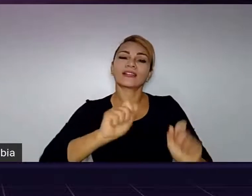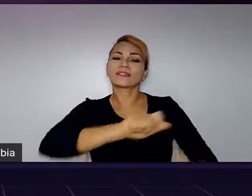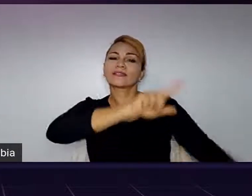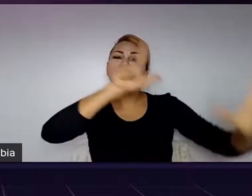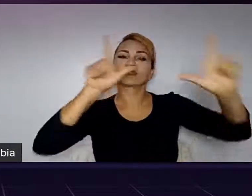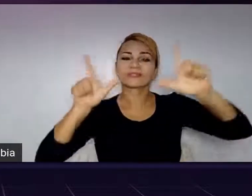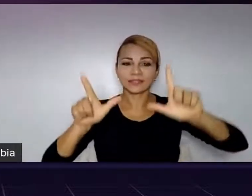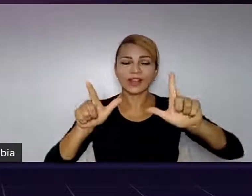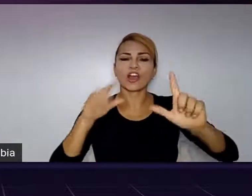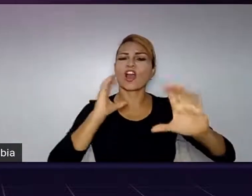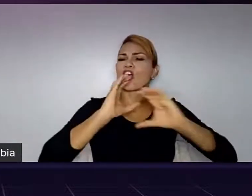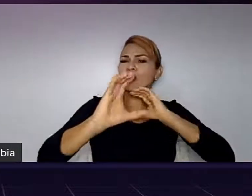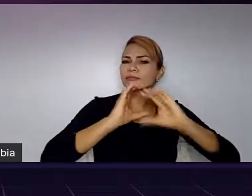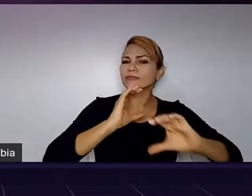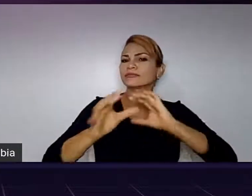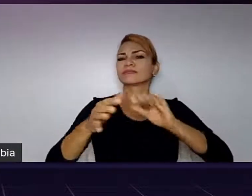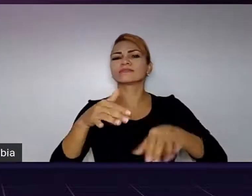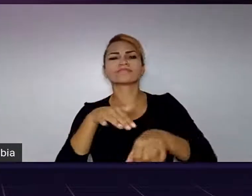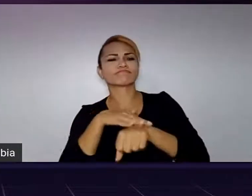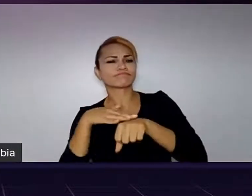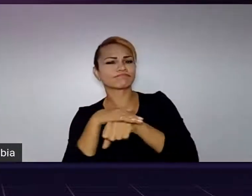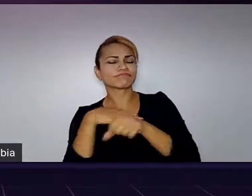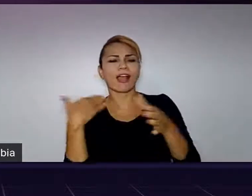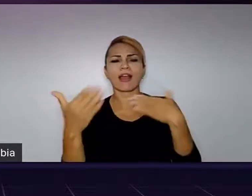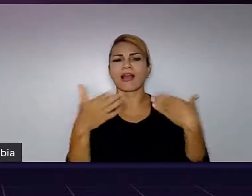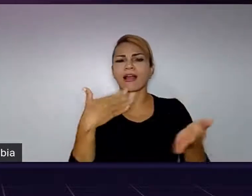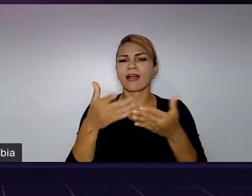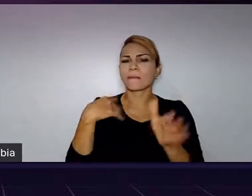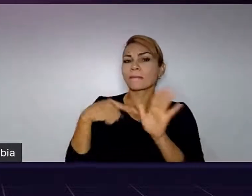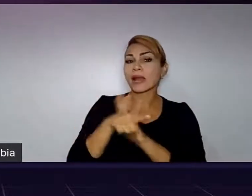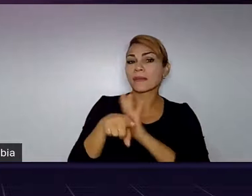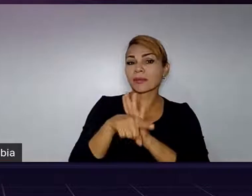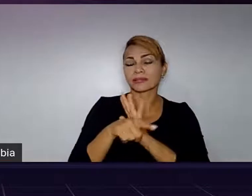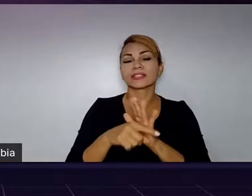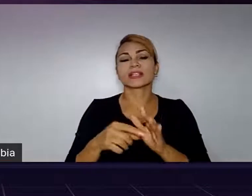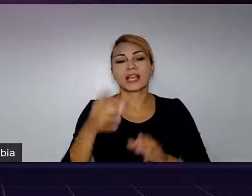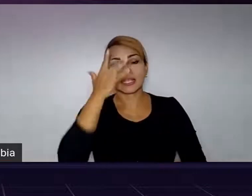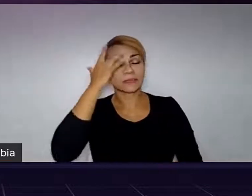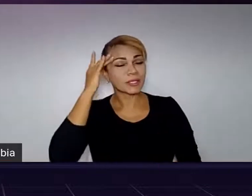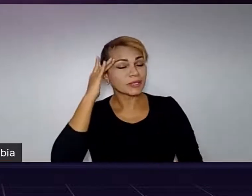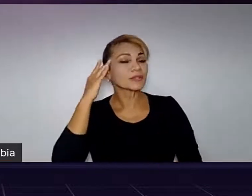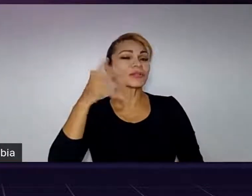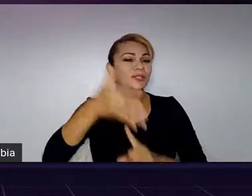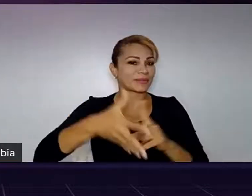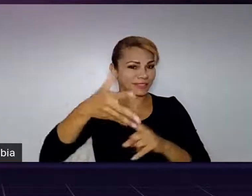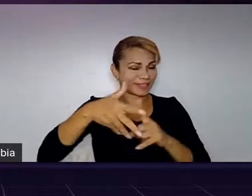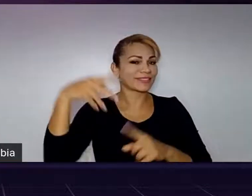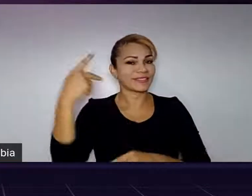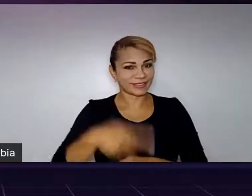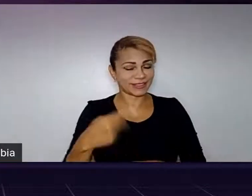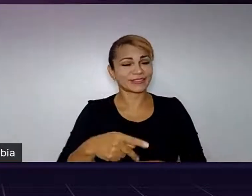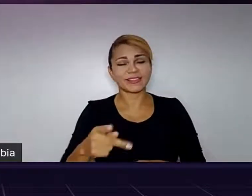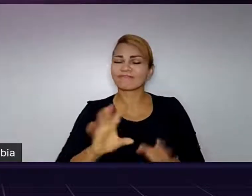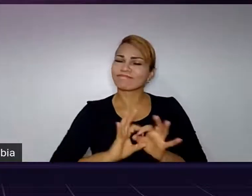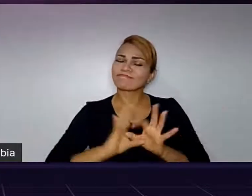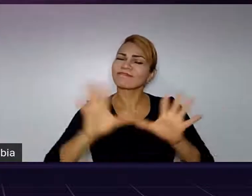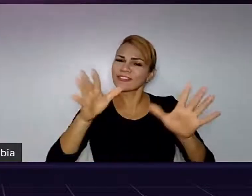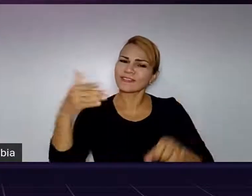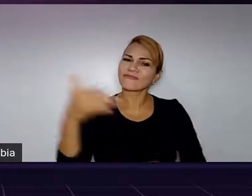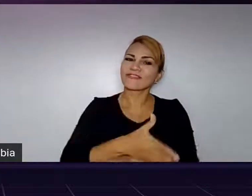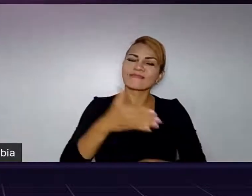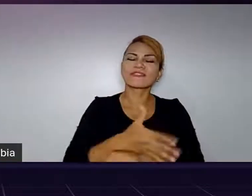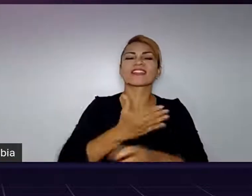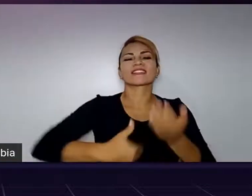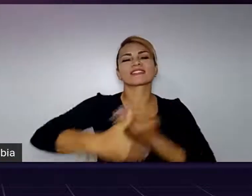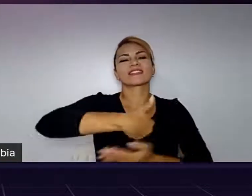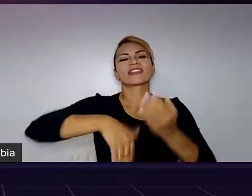fazendo as perguntas para as pessoas que estão palestrando aqui, então fique à vontade, entre no Discord e participe lá, interage com a comunidade,